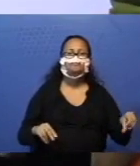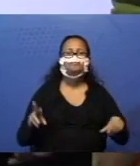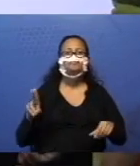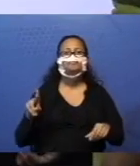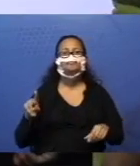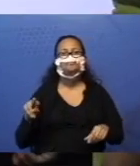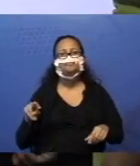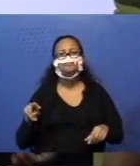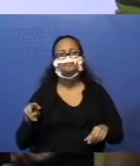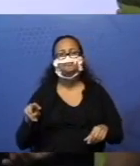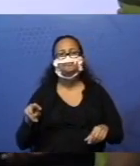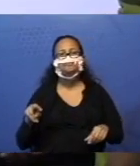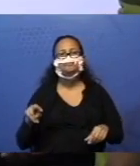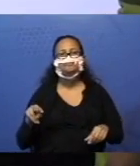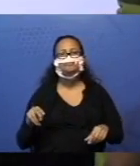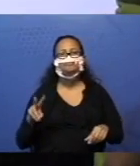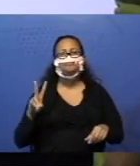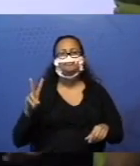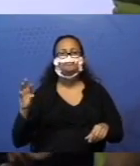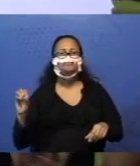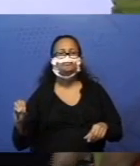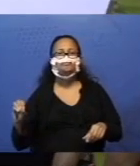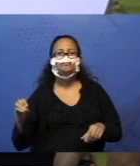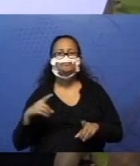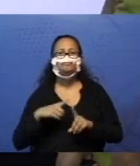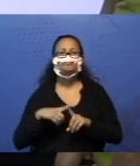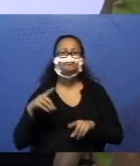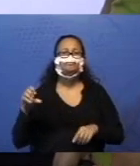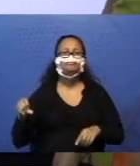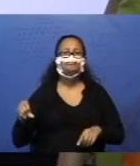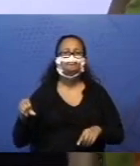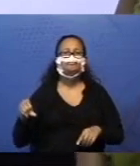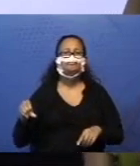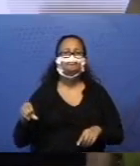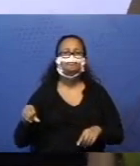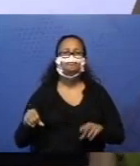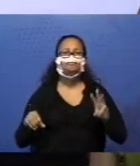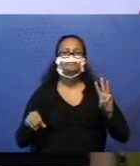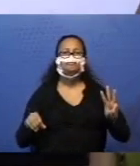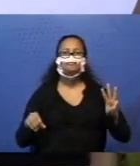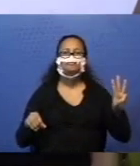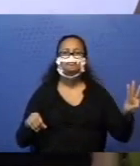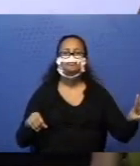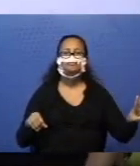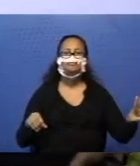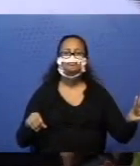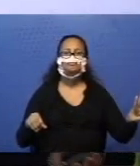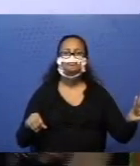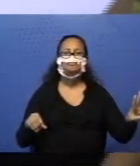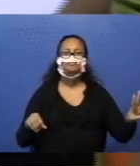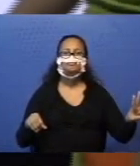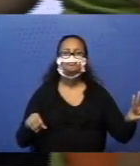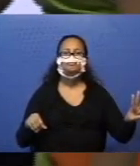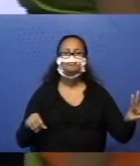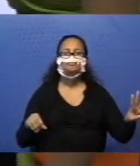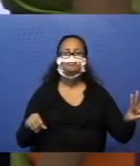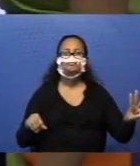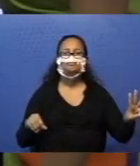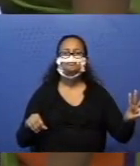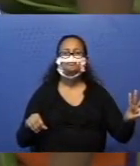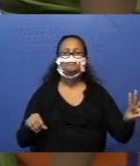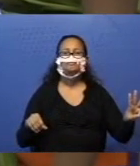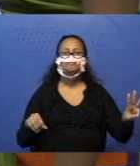a vinte mais nove. Trinta e três. Opa! Sobe a dezena.